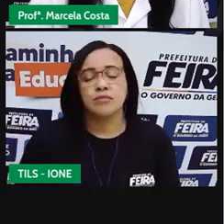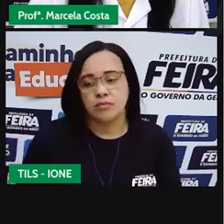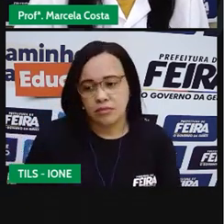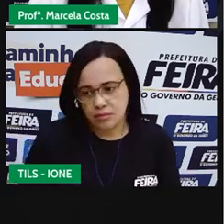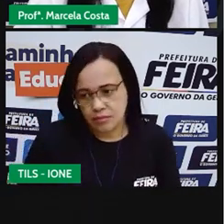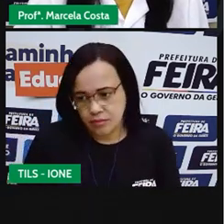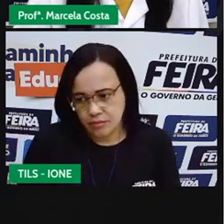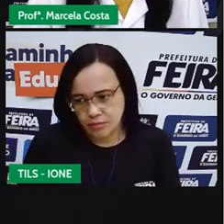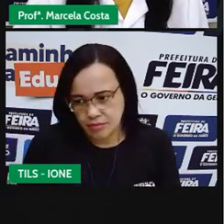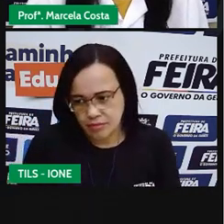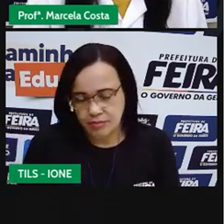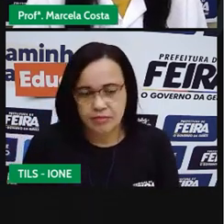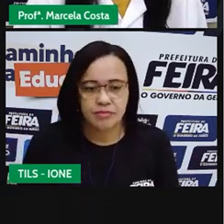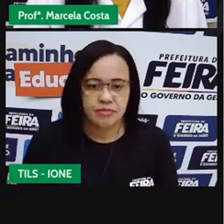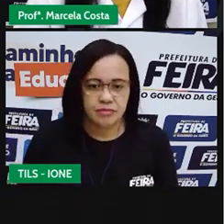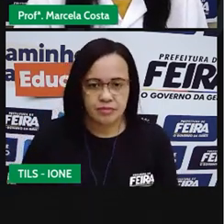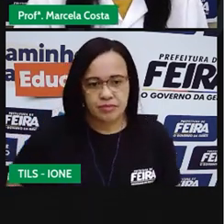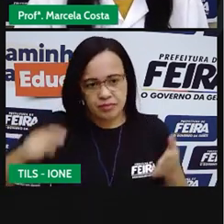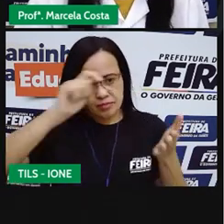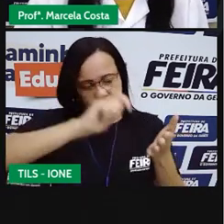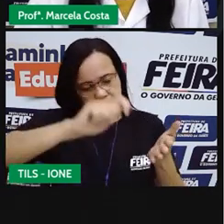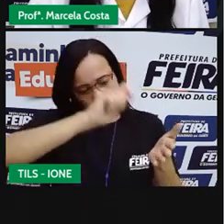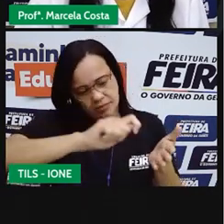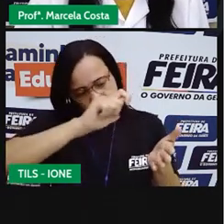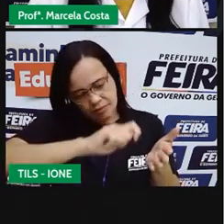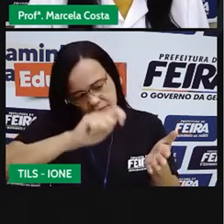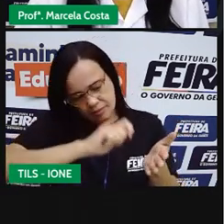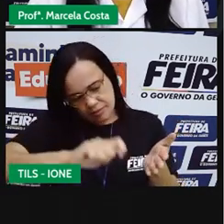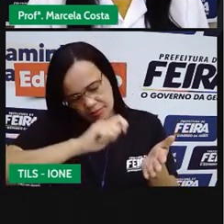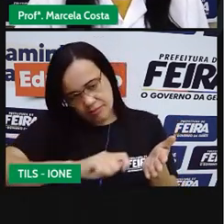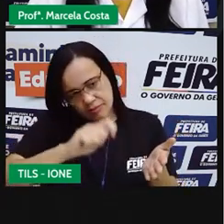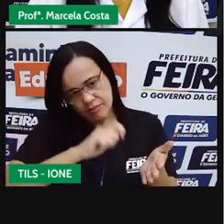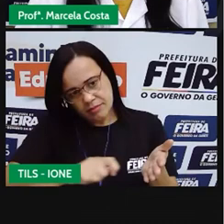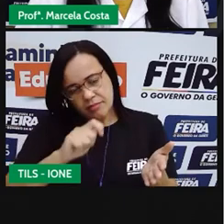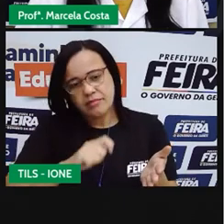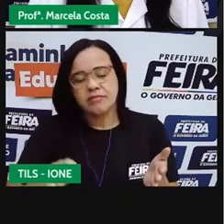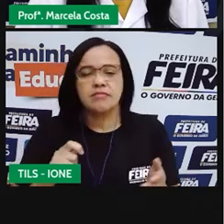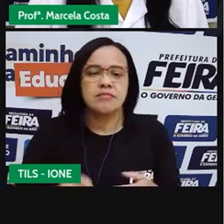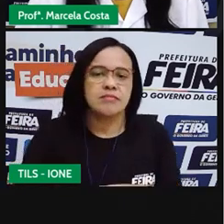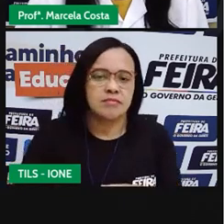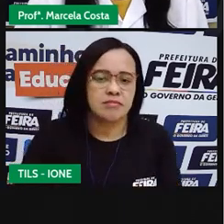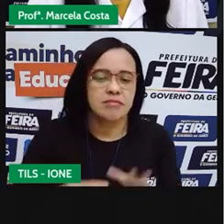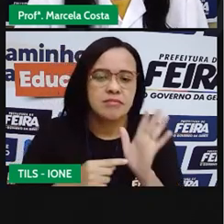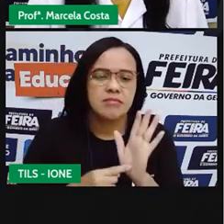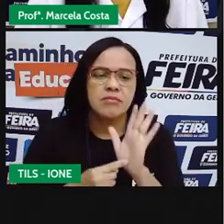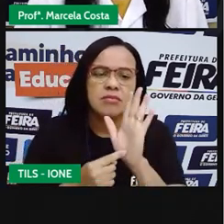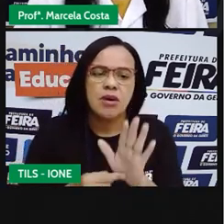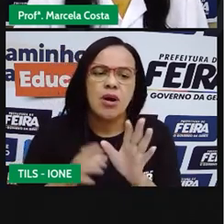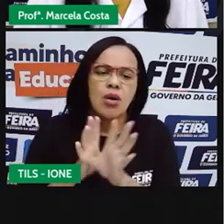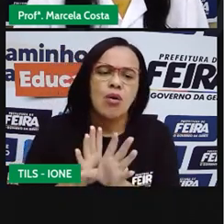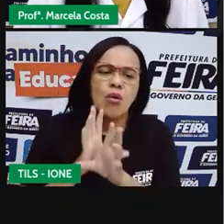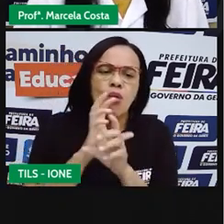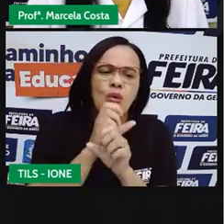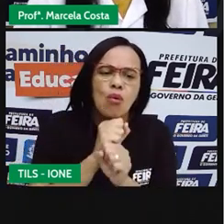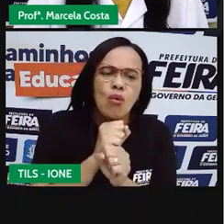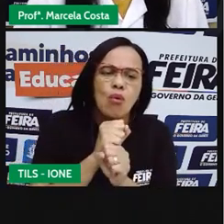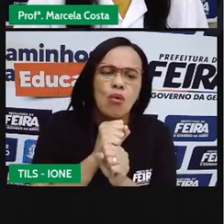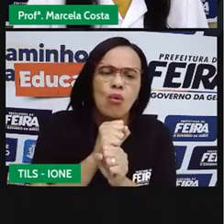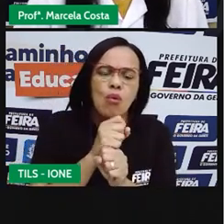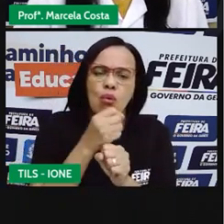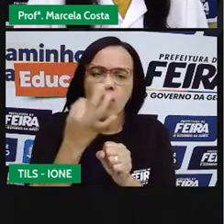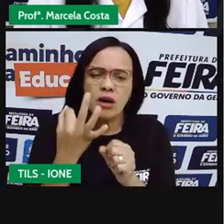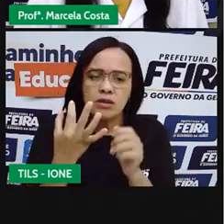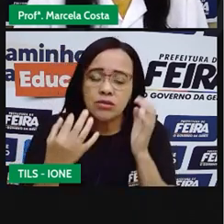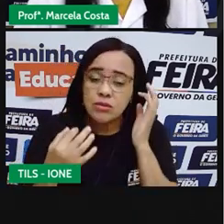eu vou escrever aqui vou fazer alguns traços pra representar essa quantidade ó 5